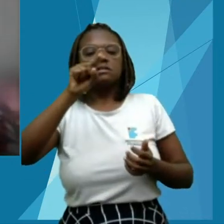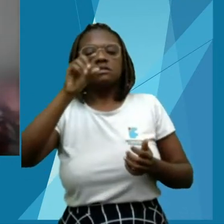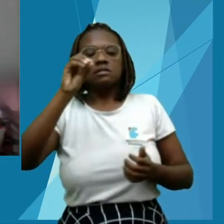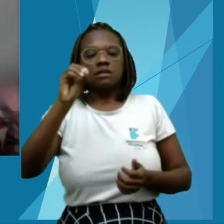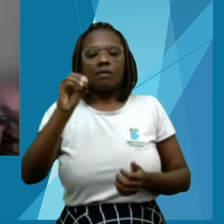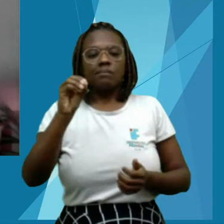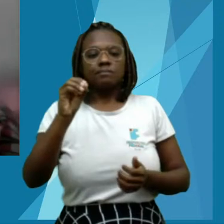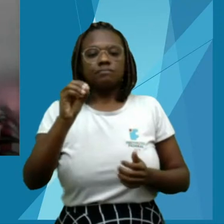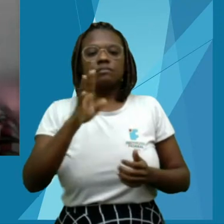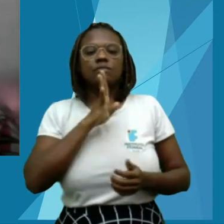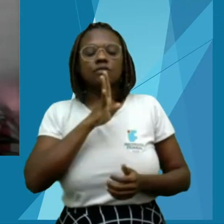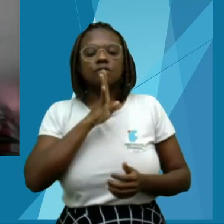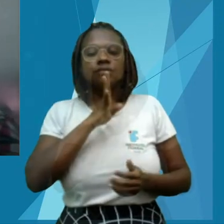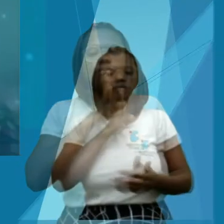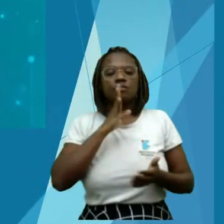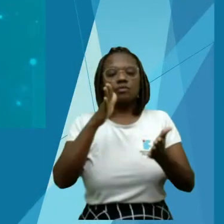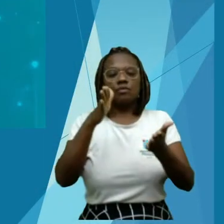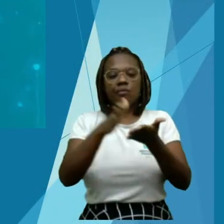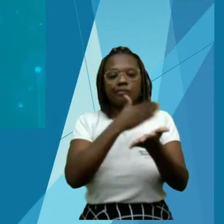autora e da sua obra.